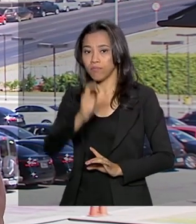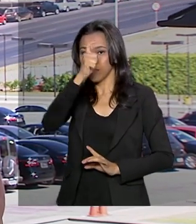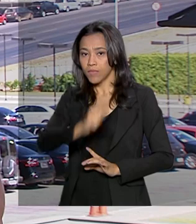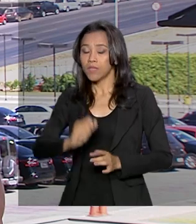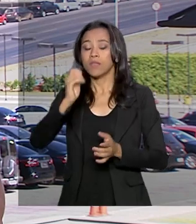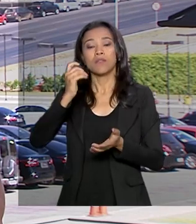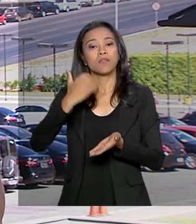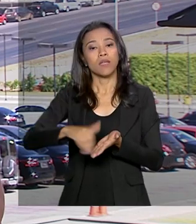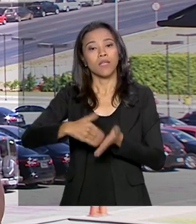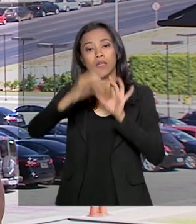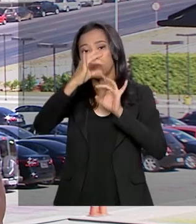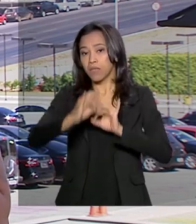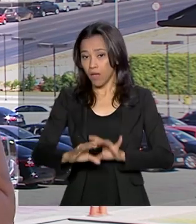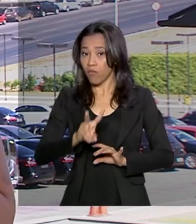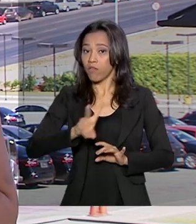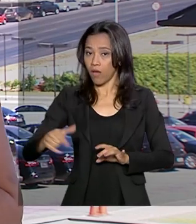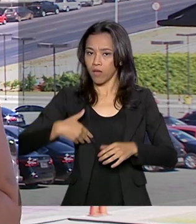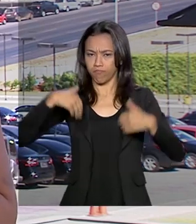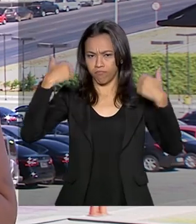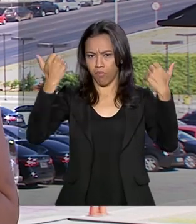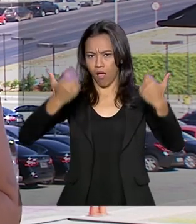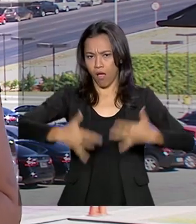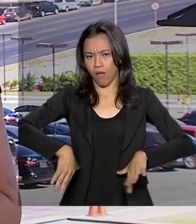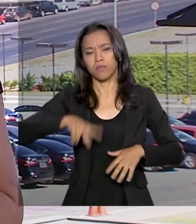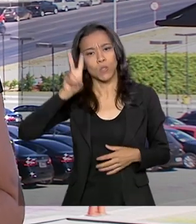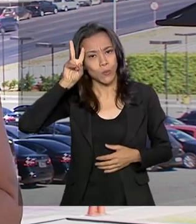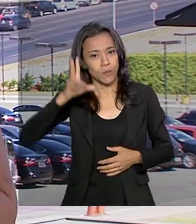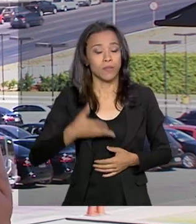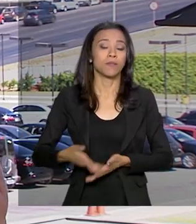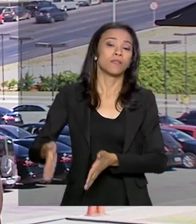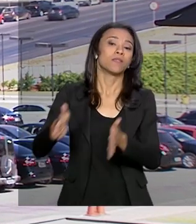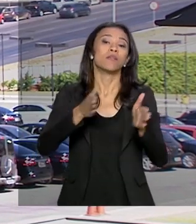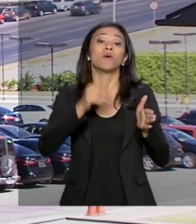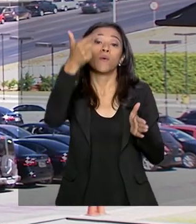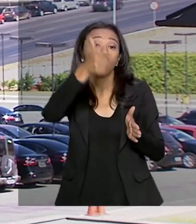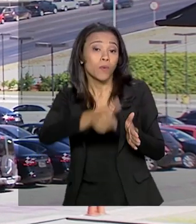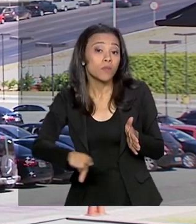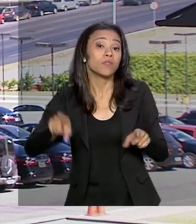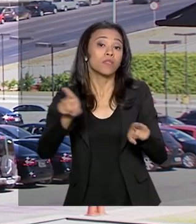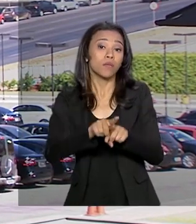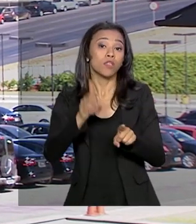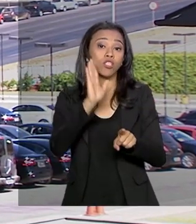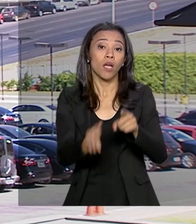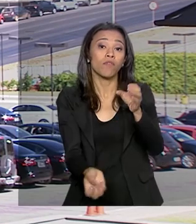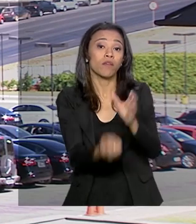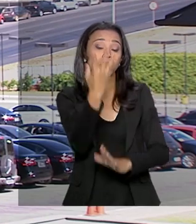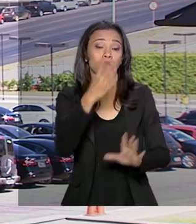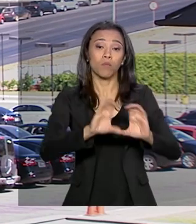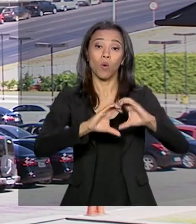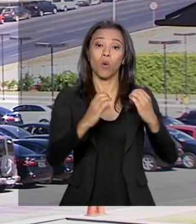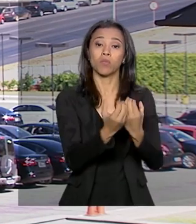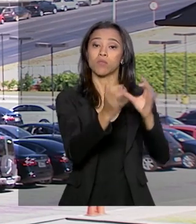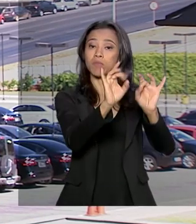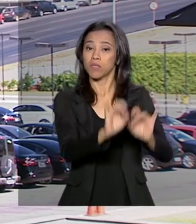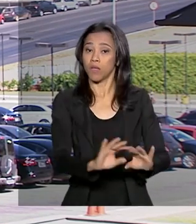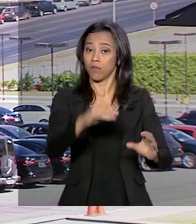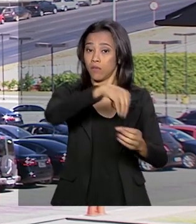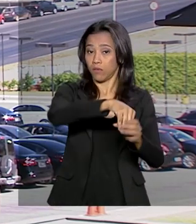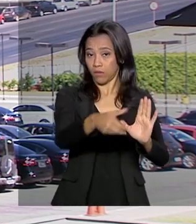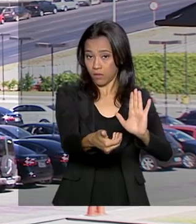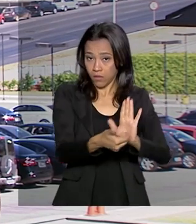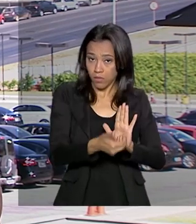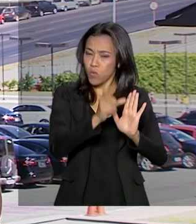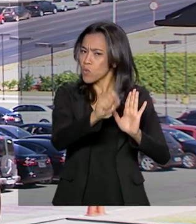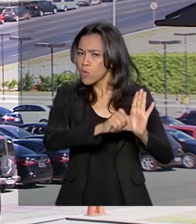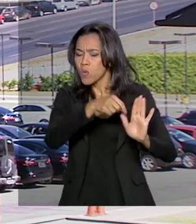ouvido na segunda-feira. Numa outra discussão à parte, na Câmara, foi instalada uma comissão especial que vai discutir as regras